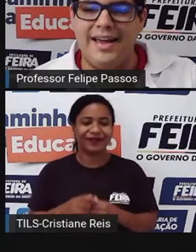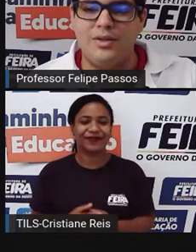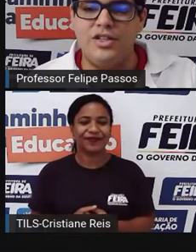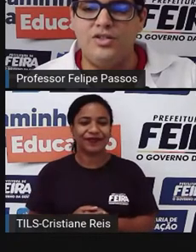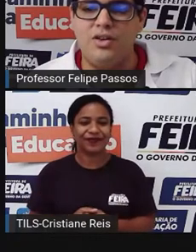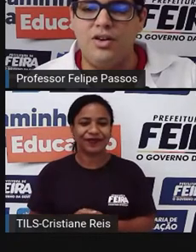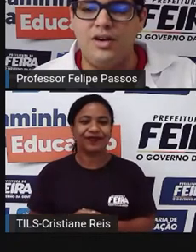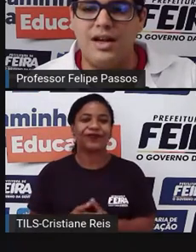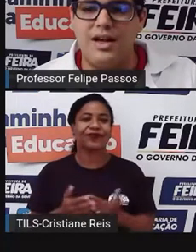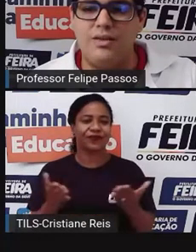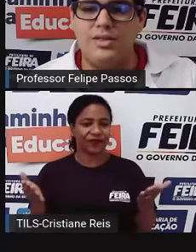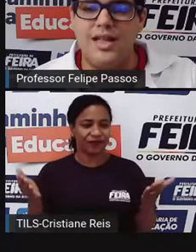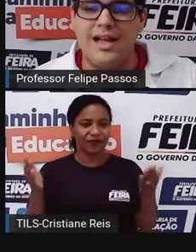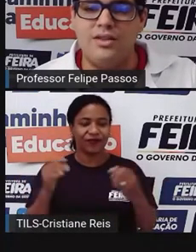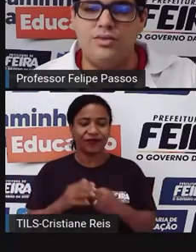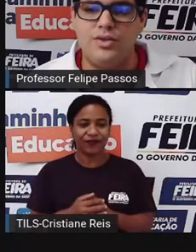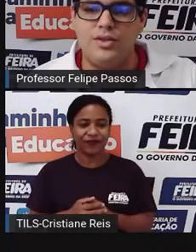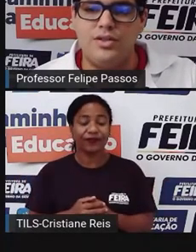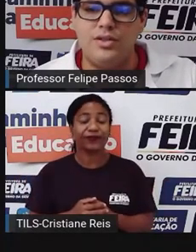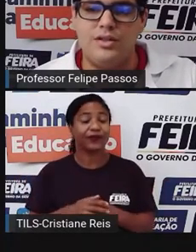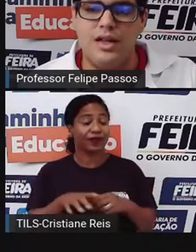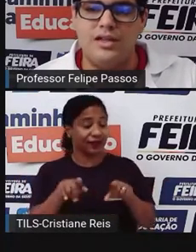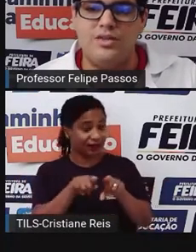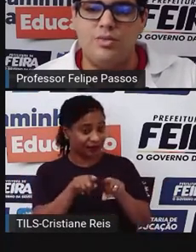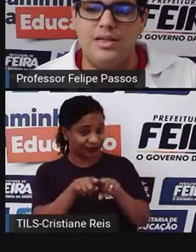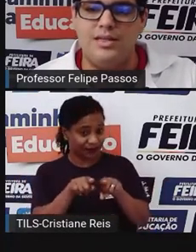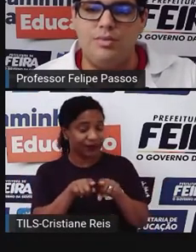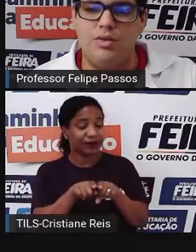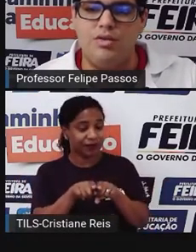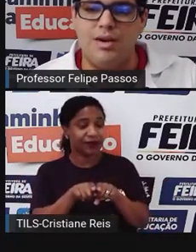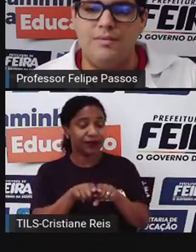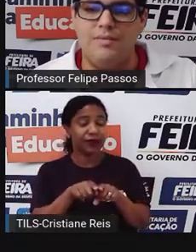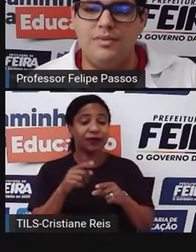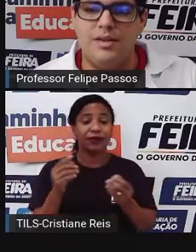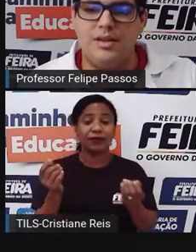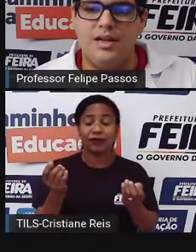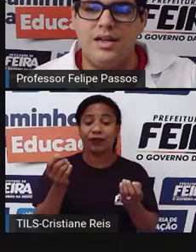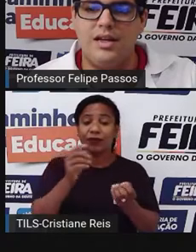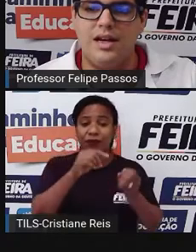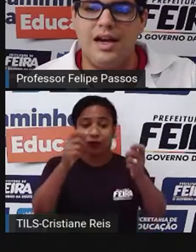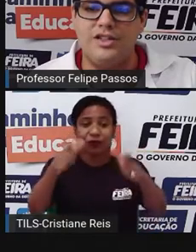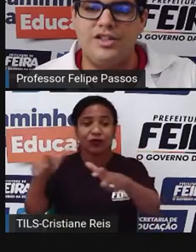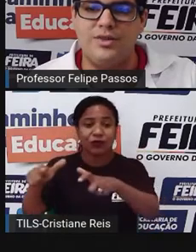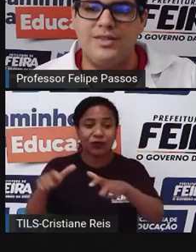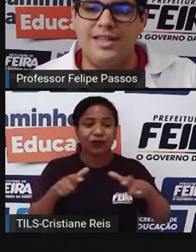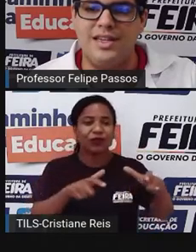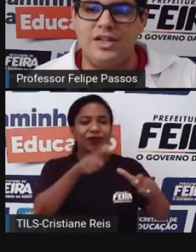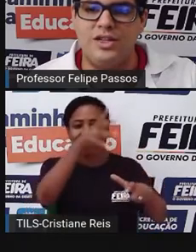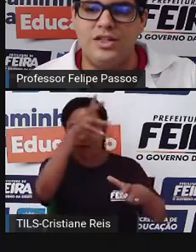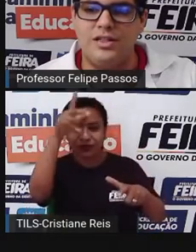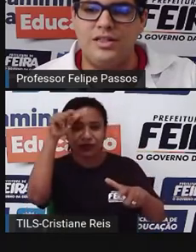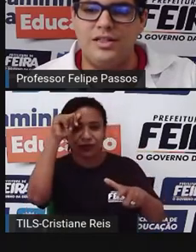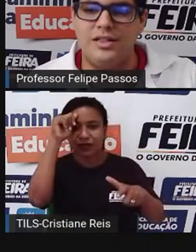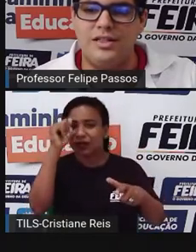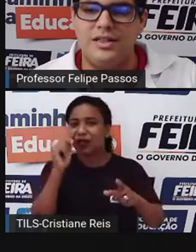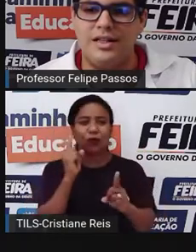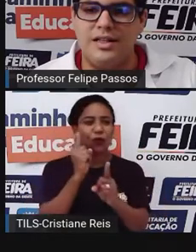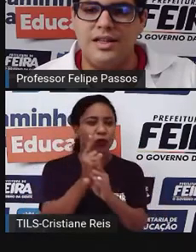Quando a gente coloca os dados sobre esse bioma, a gente tem o seguinte,